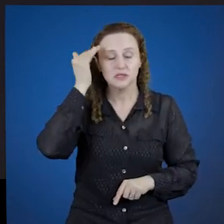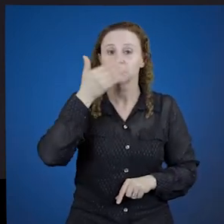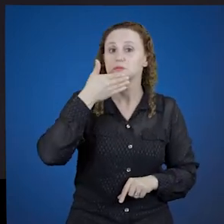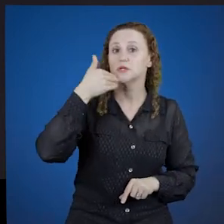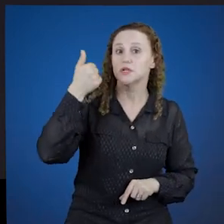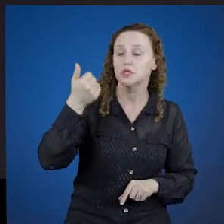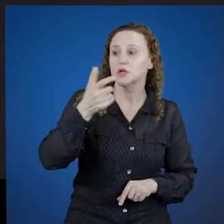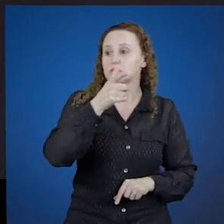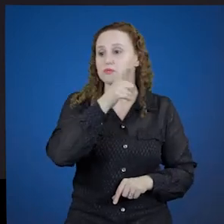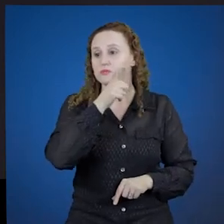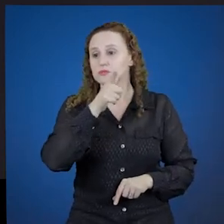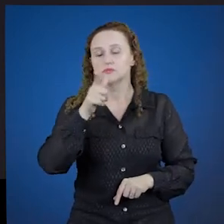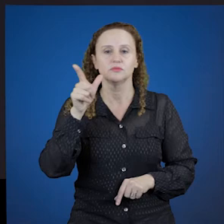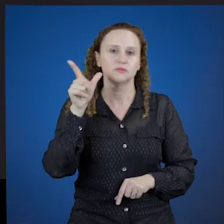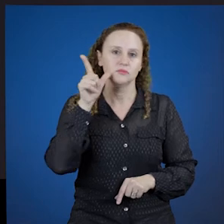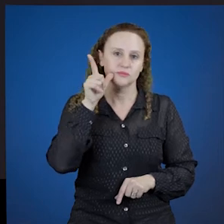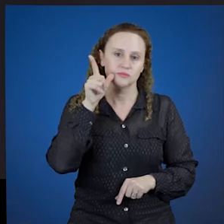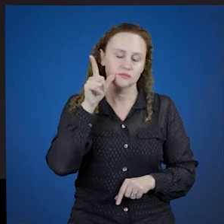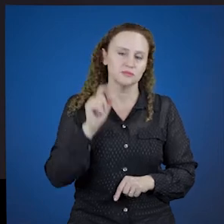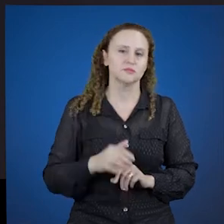melhor daí no latim.